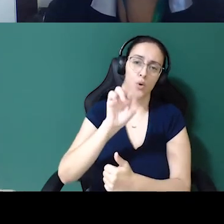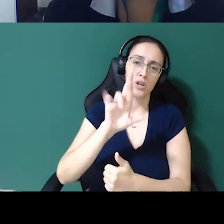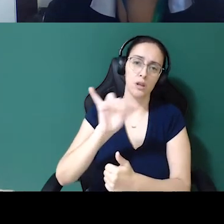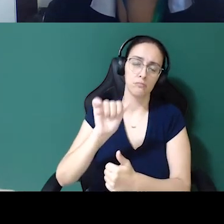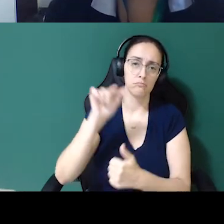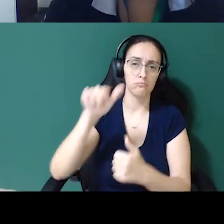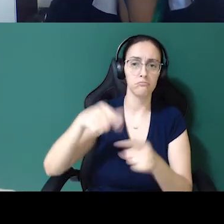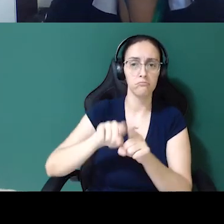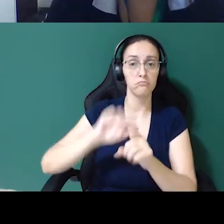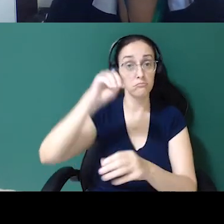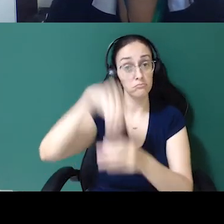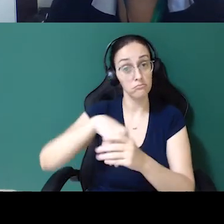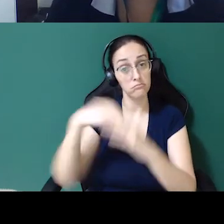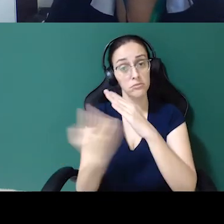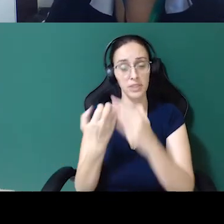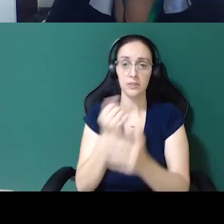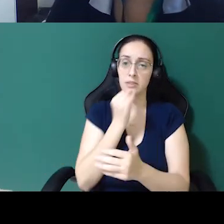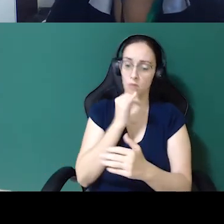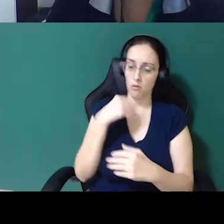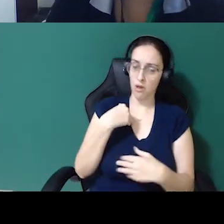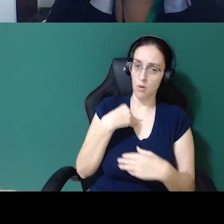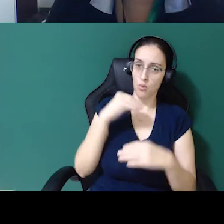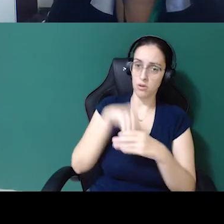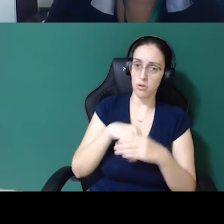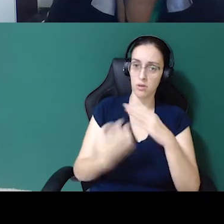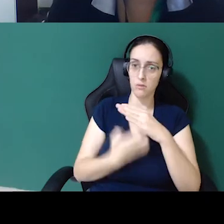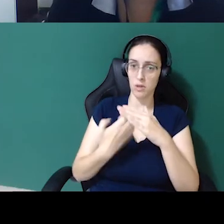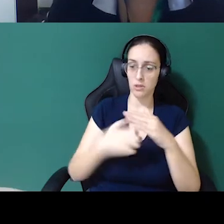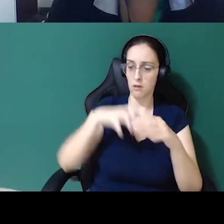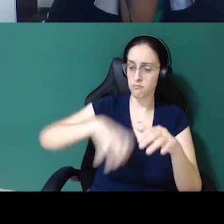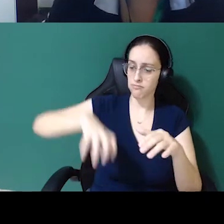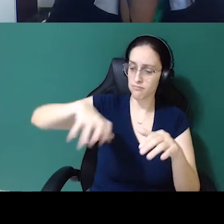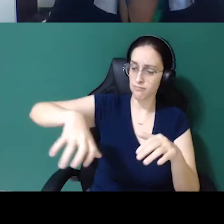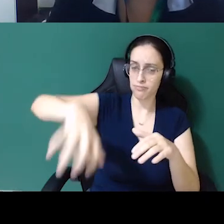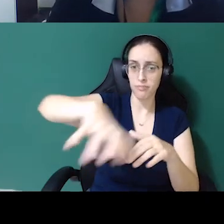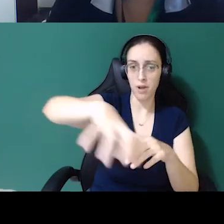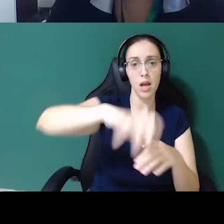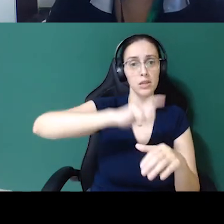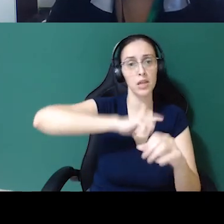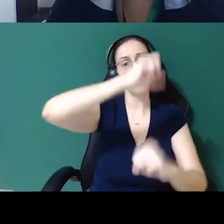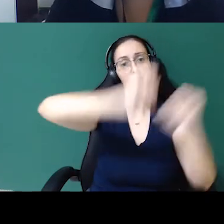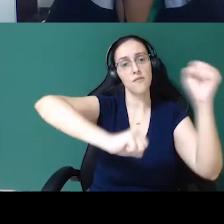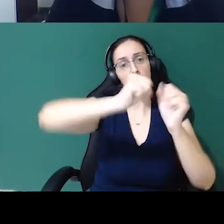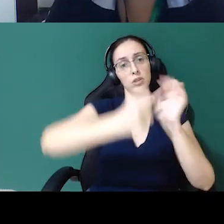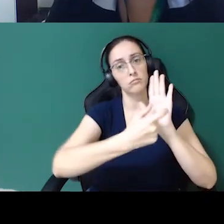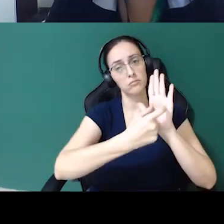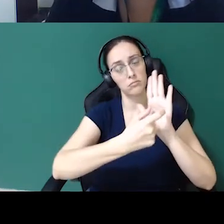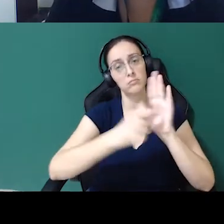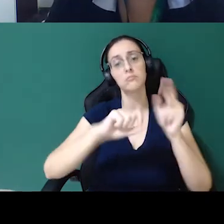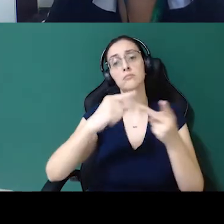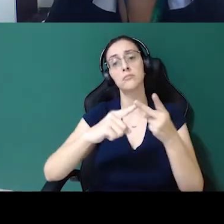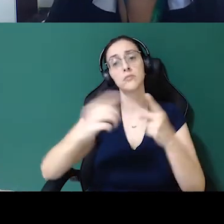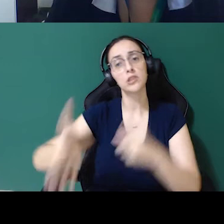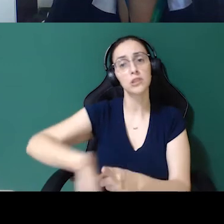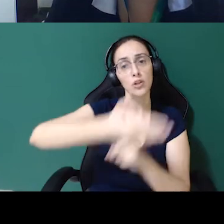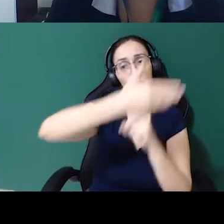própria empresa, na minha empresa, por exemplo, a gente tem vários setores, então, além da fábrica de software e de tecnologia,